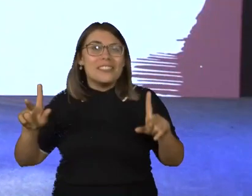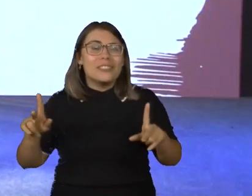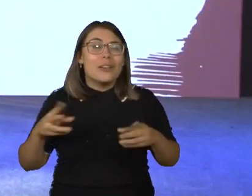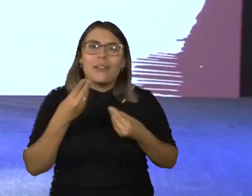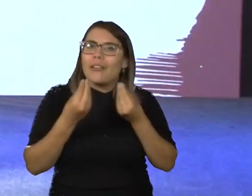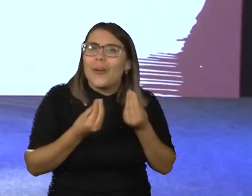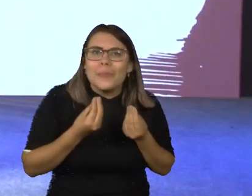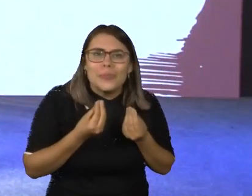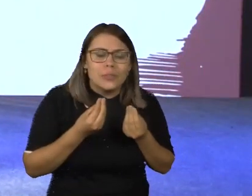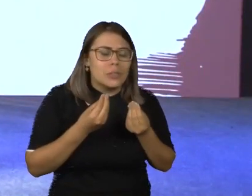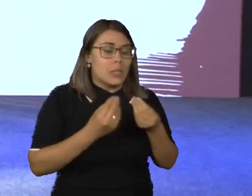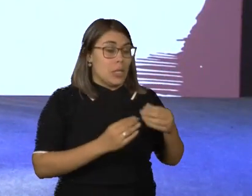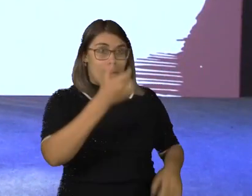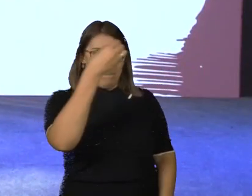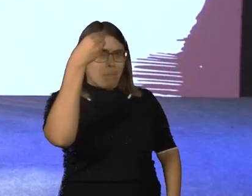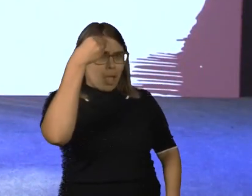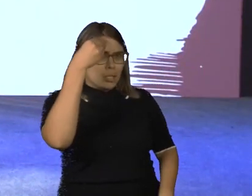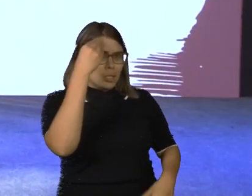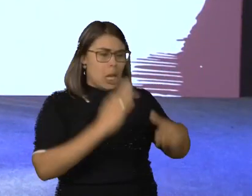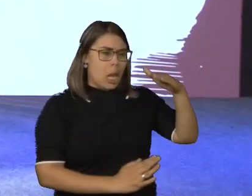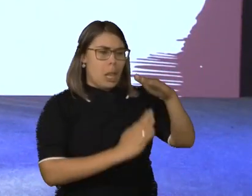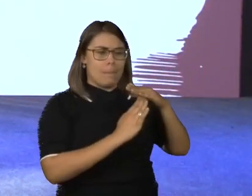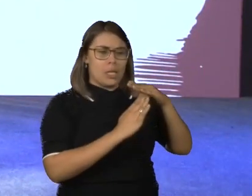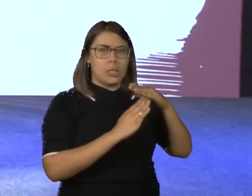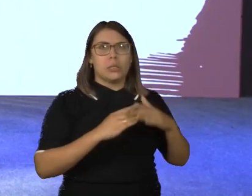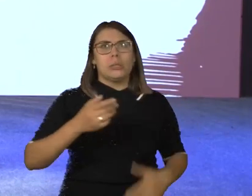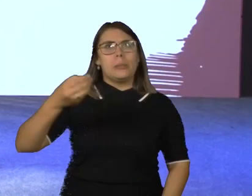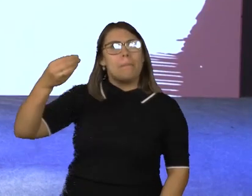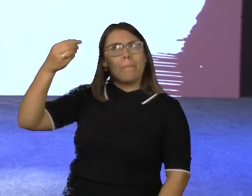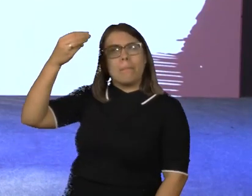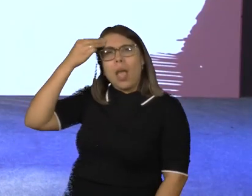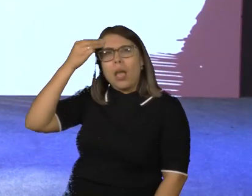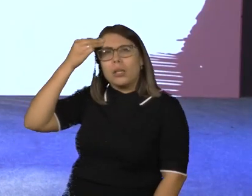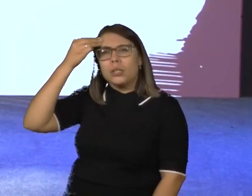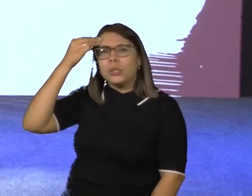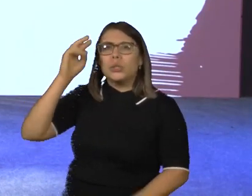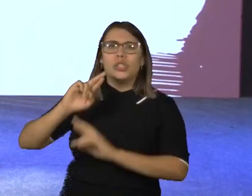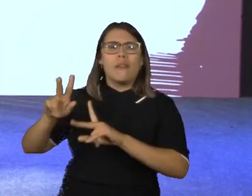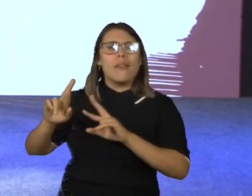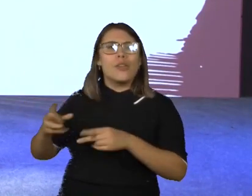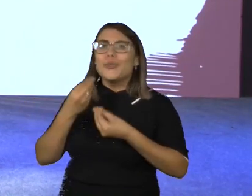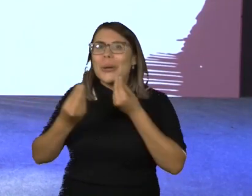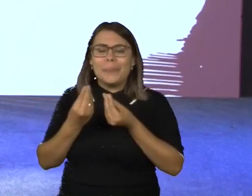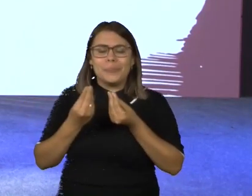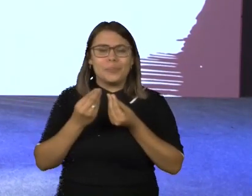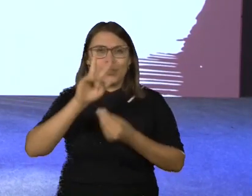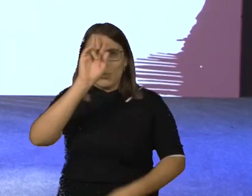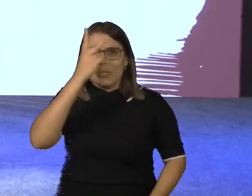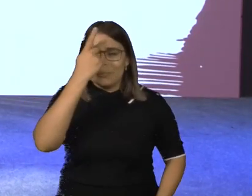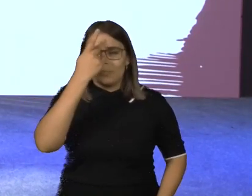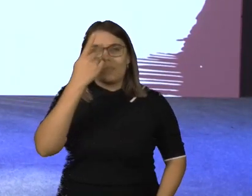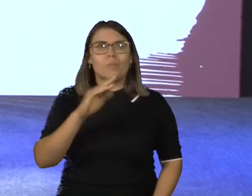Fácil assim? Quebrando crenças. Crenças são pensamentos que a gente acredita que são reais. E lembre-se,